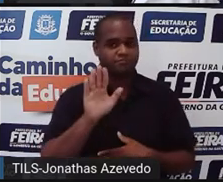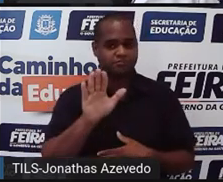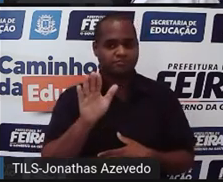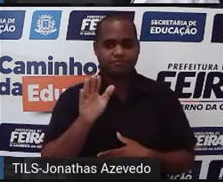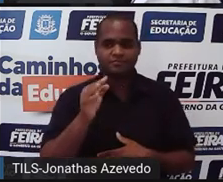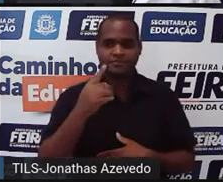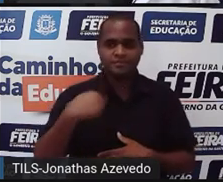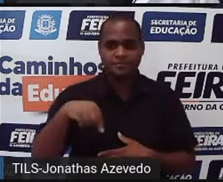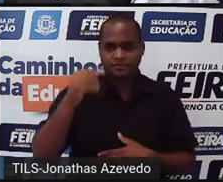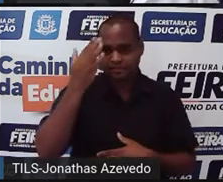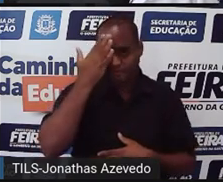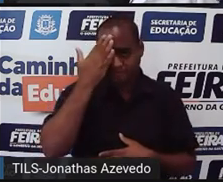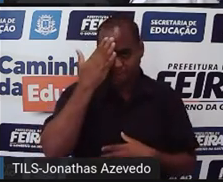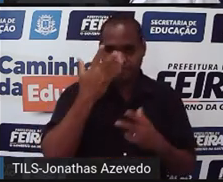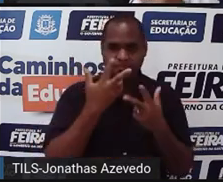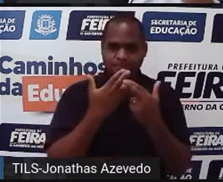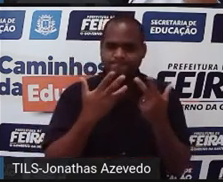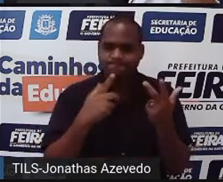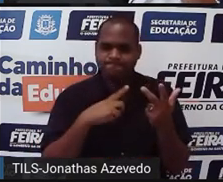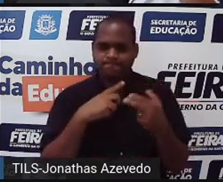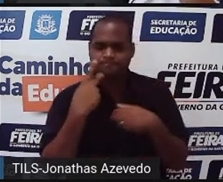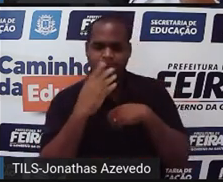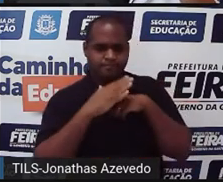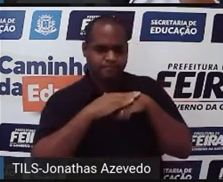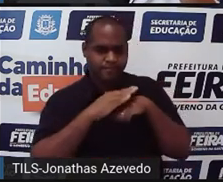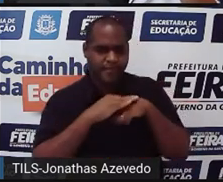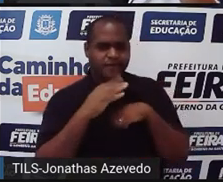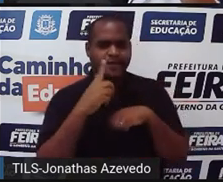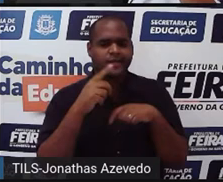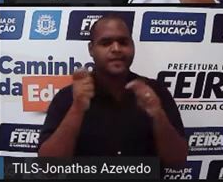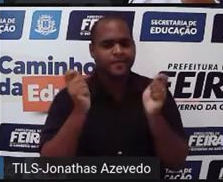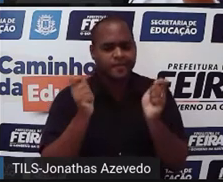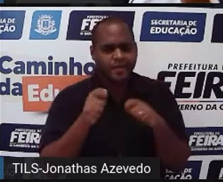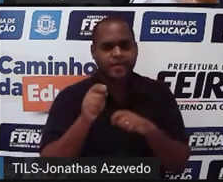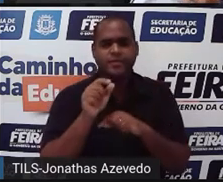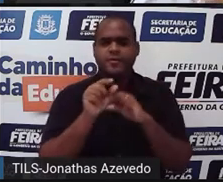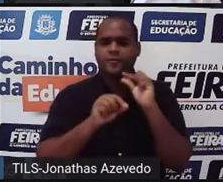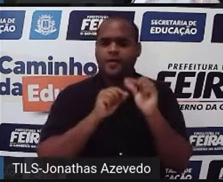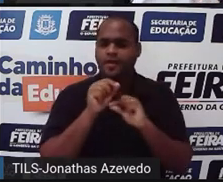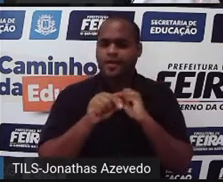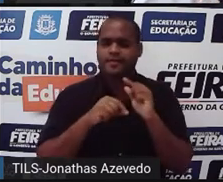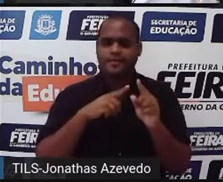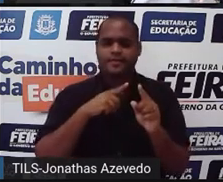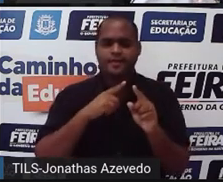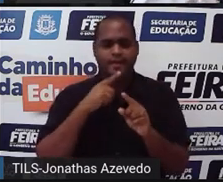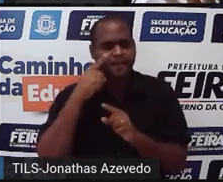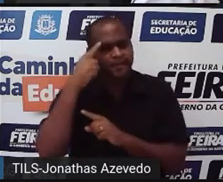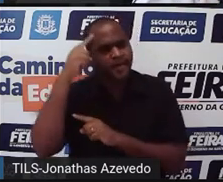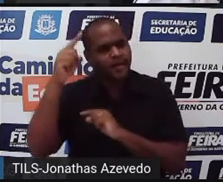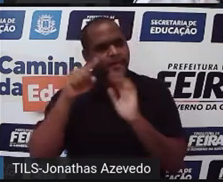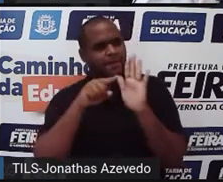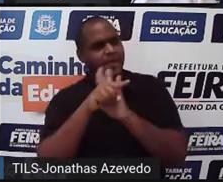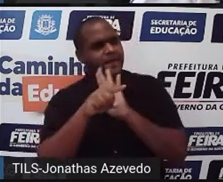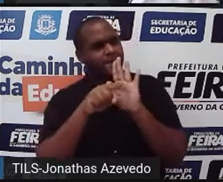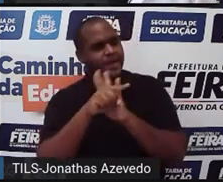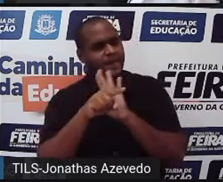que você deve, possivelmente, estar se perguntando isso aqui.